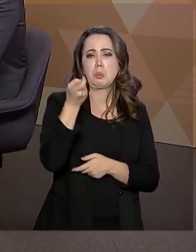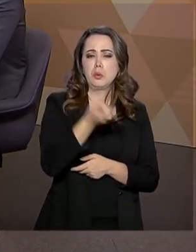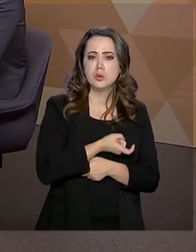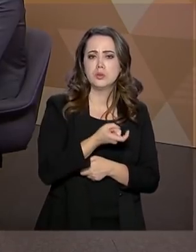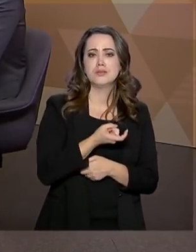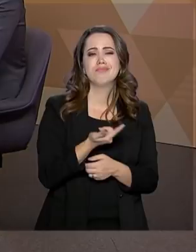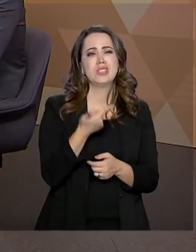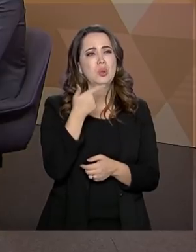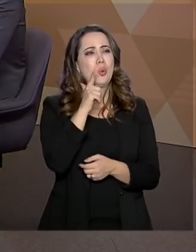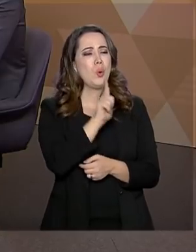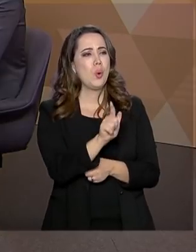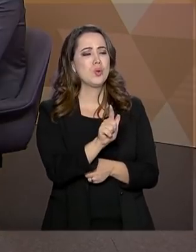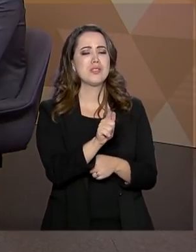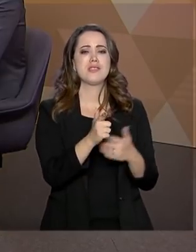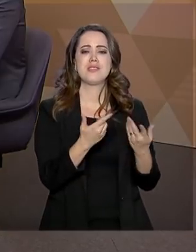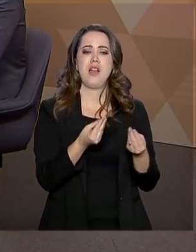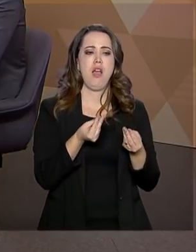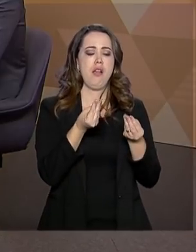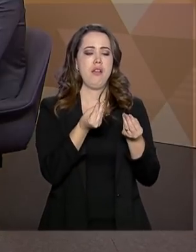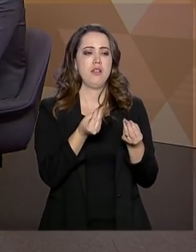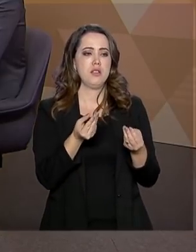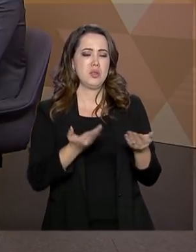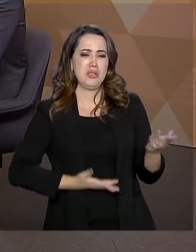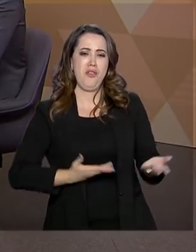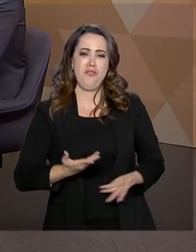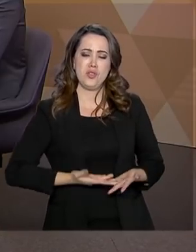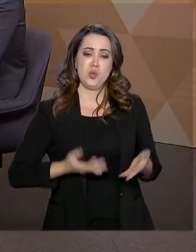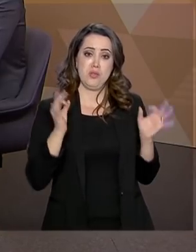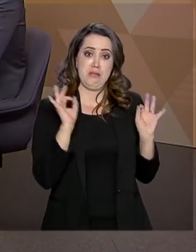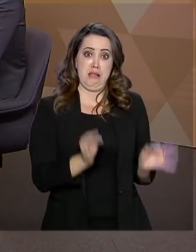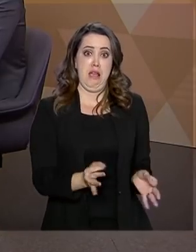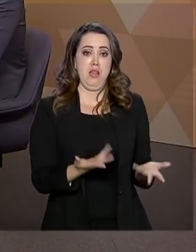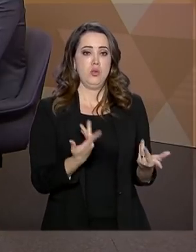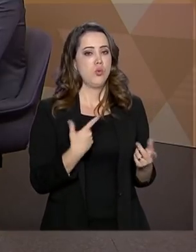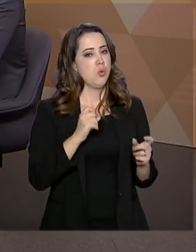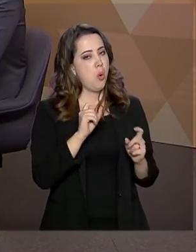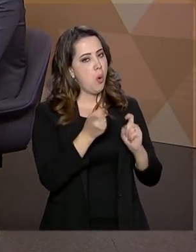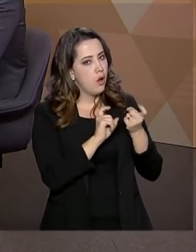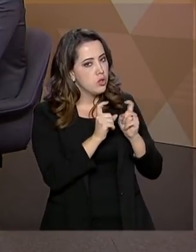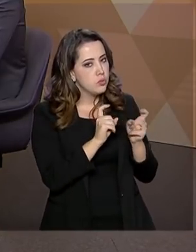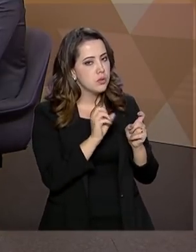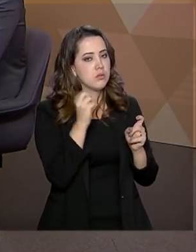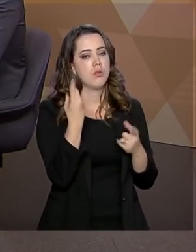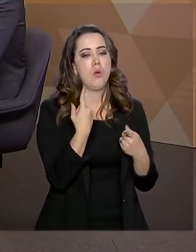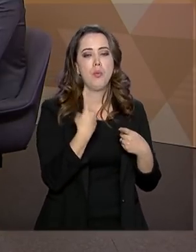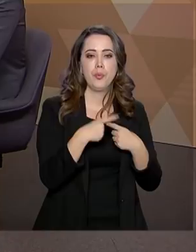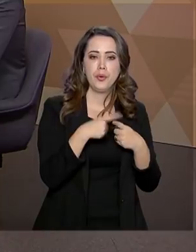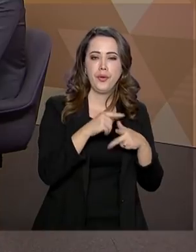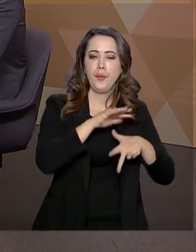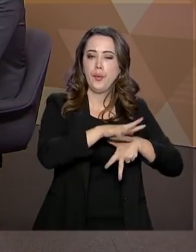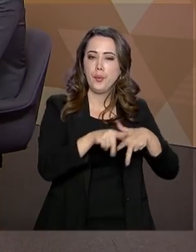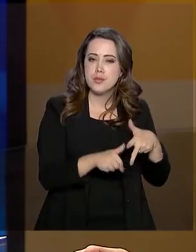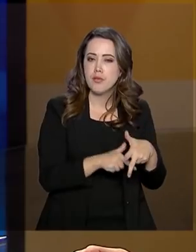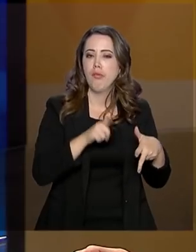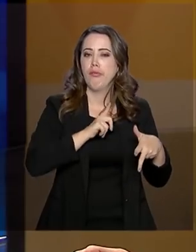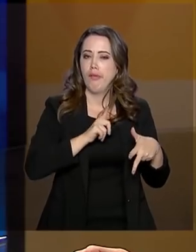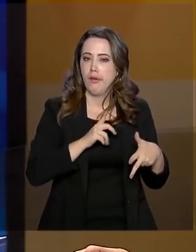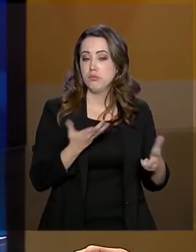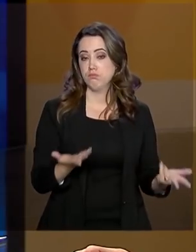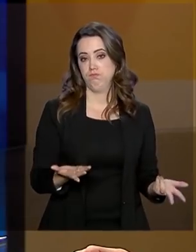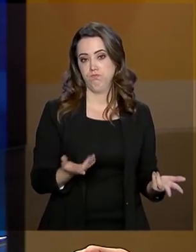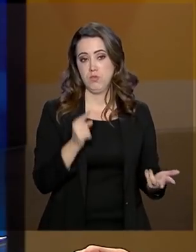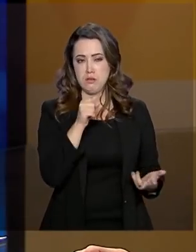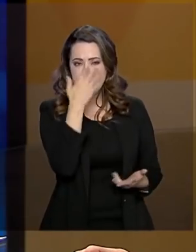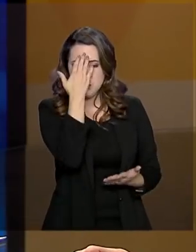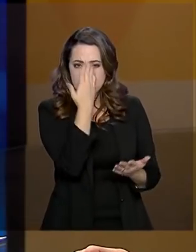ineficiência na prestação desses serviços, ou uma ineficiência na gestão ou motivada pela corrupção. O senhor acredita